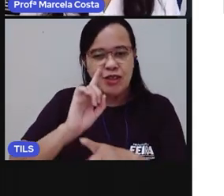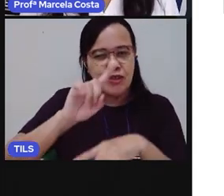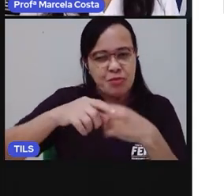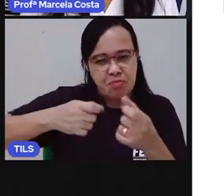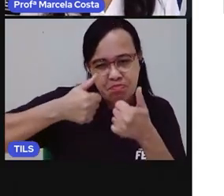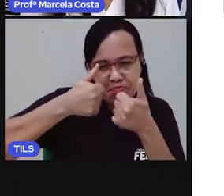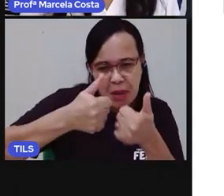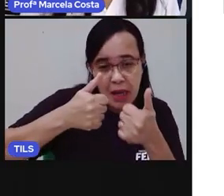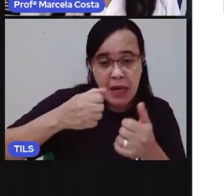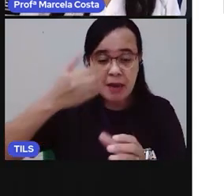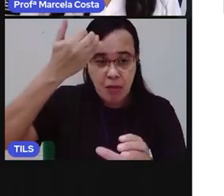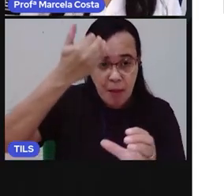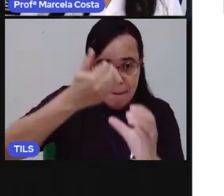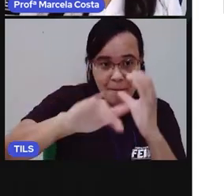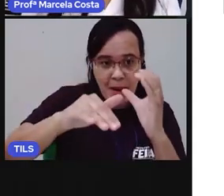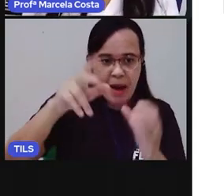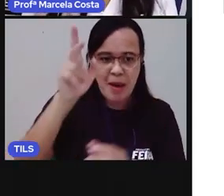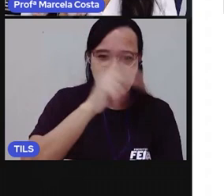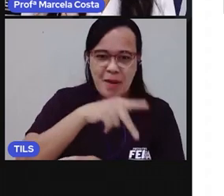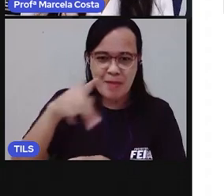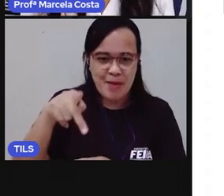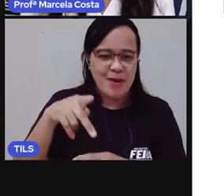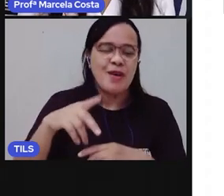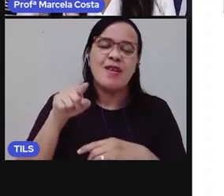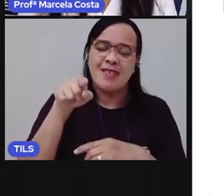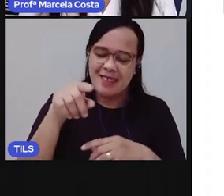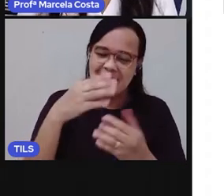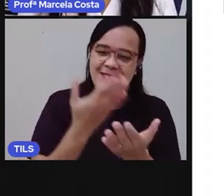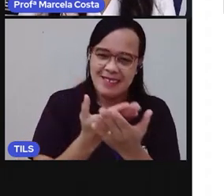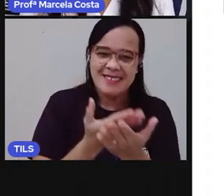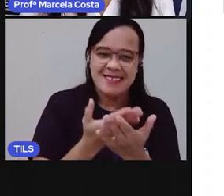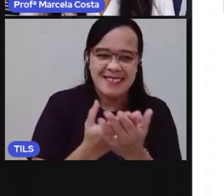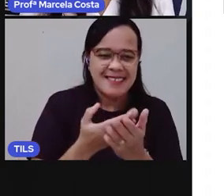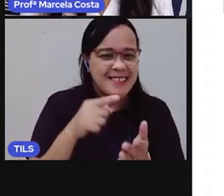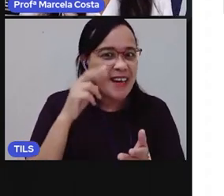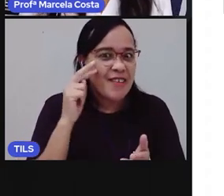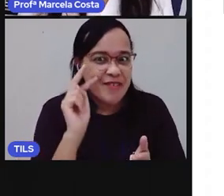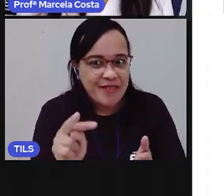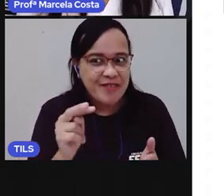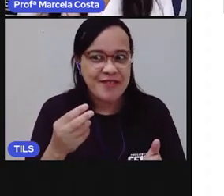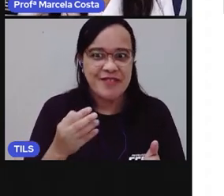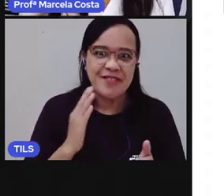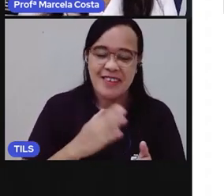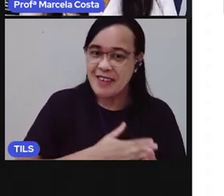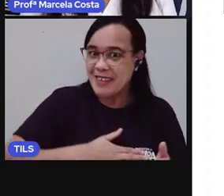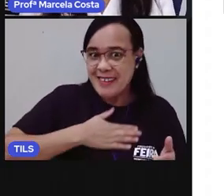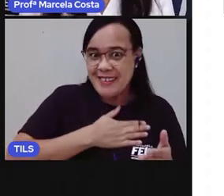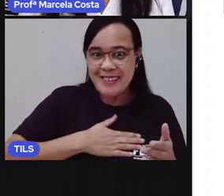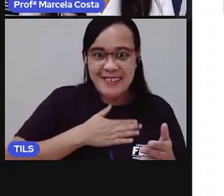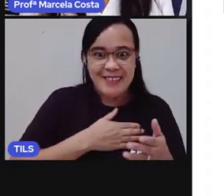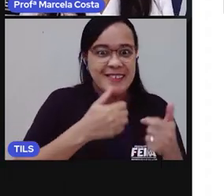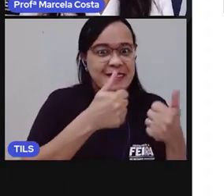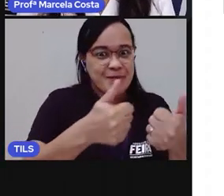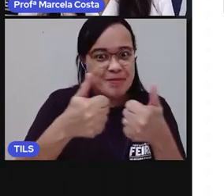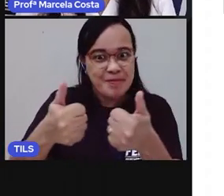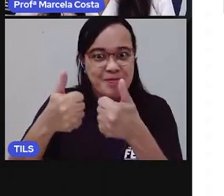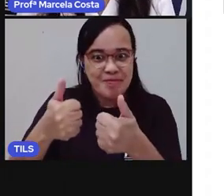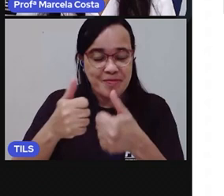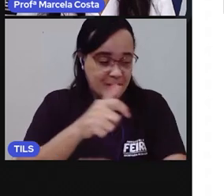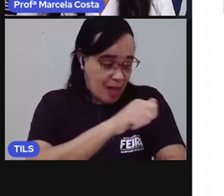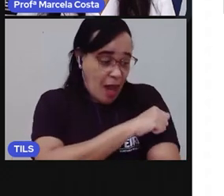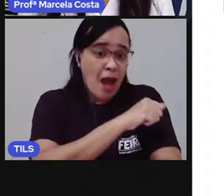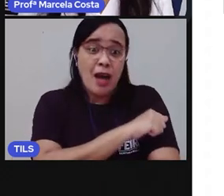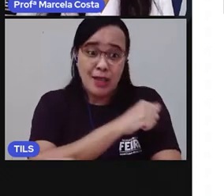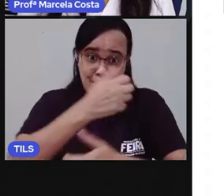professora dessa escola. Ela vai gostar muito de saber que você está acompanhando o nosso vídeo-aula e que está fazendo as